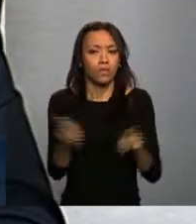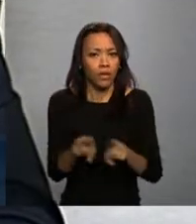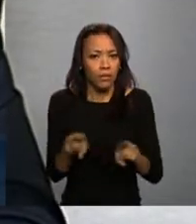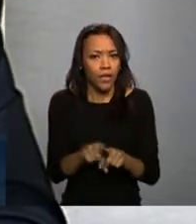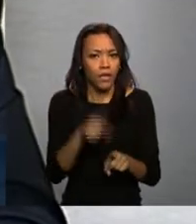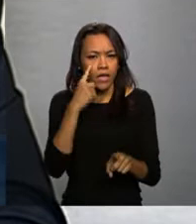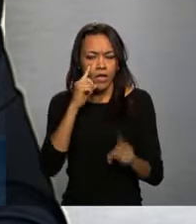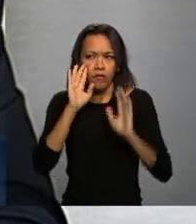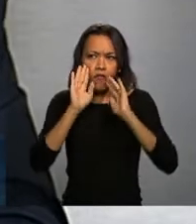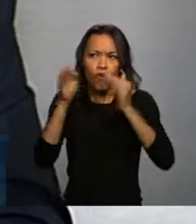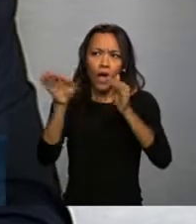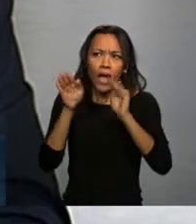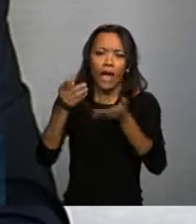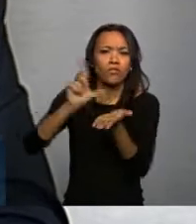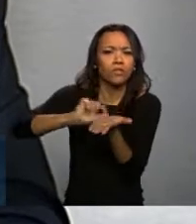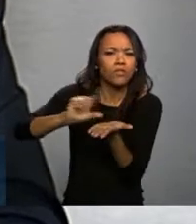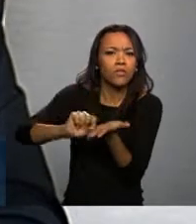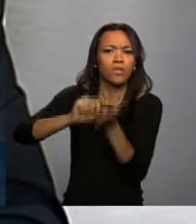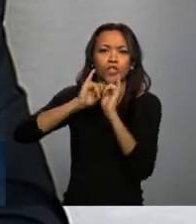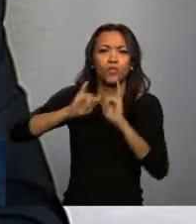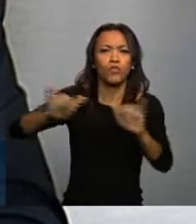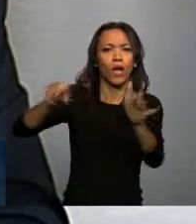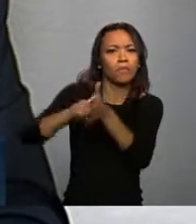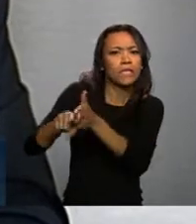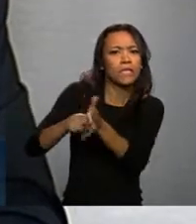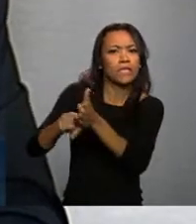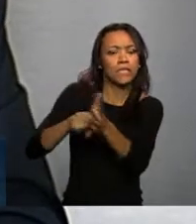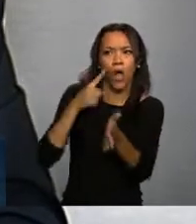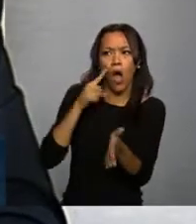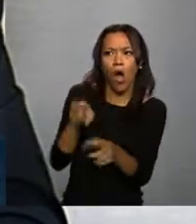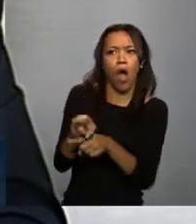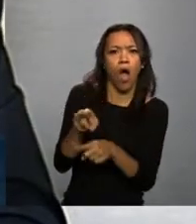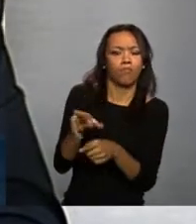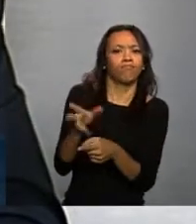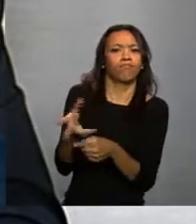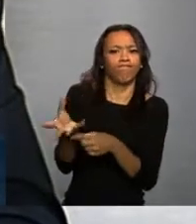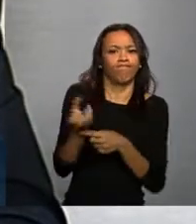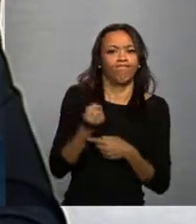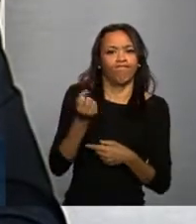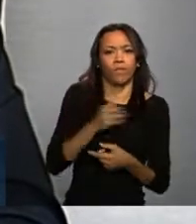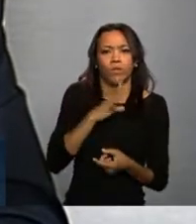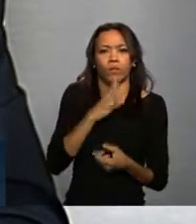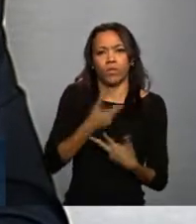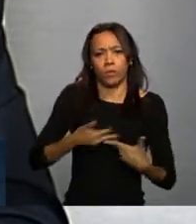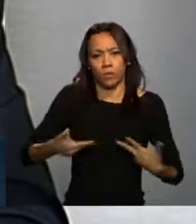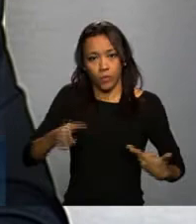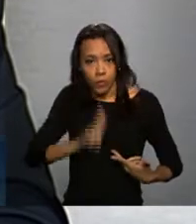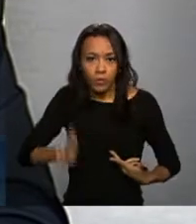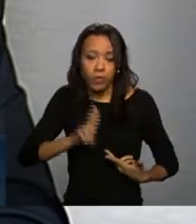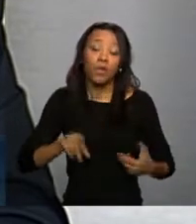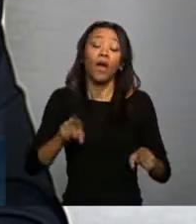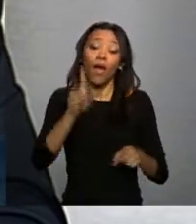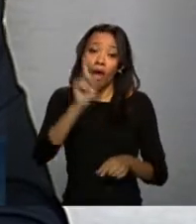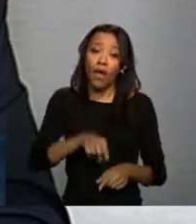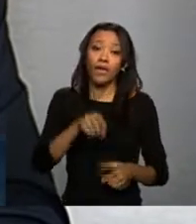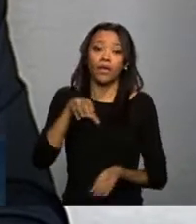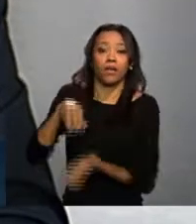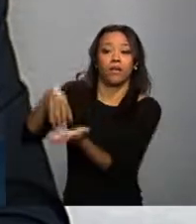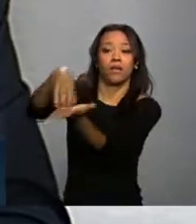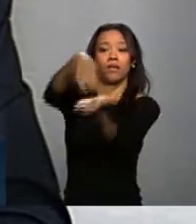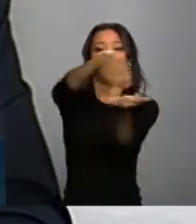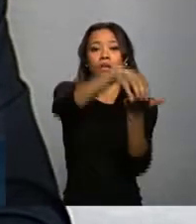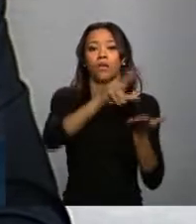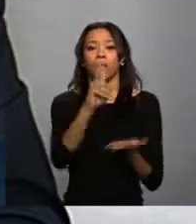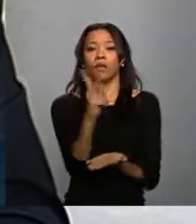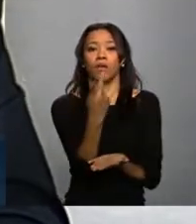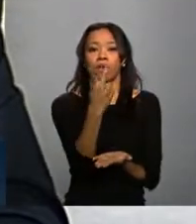evidências científicas. Isso um desafio. Esse é um outro papel que a Hemorrede, as nossas instituições vinculadas,